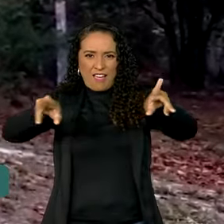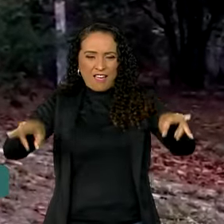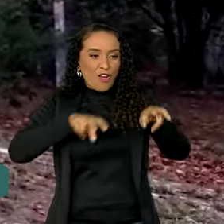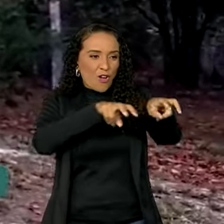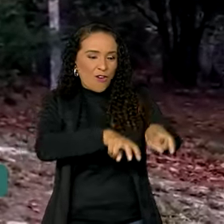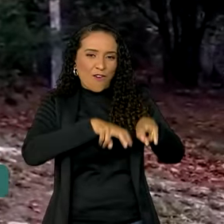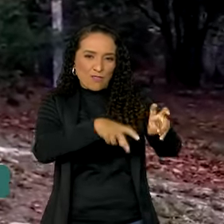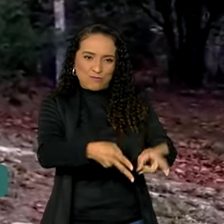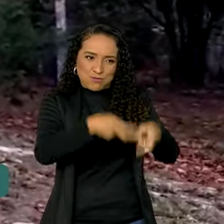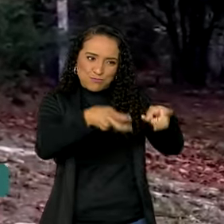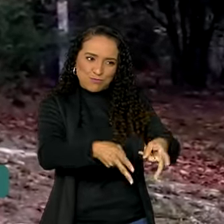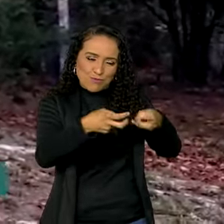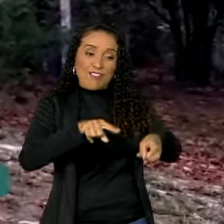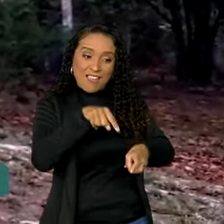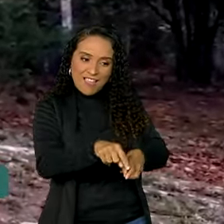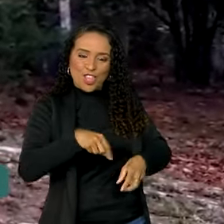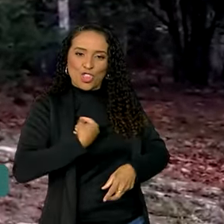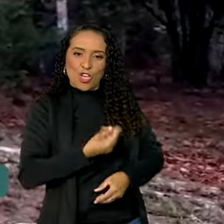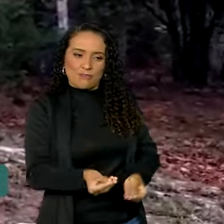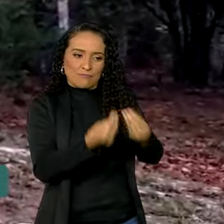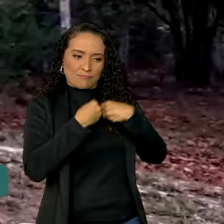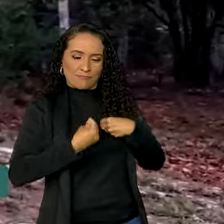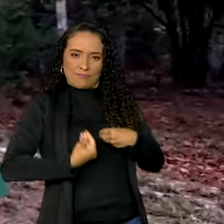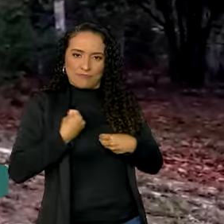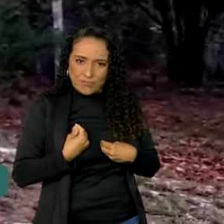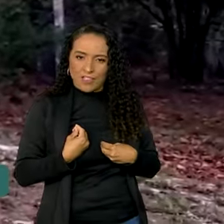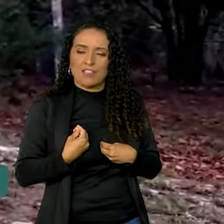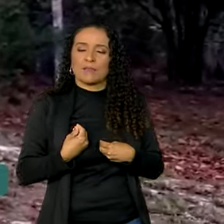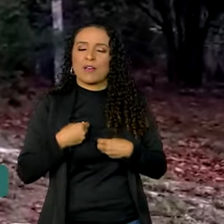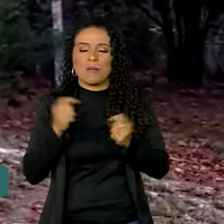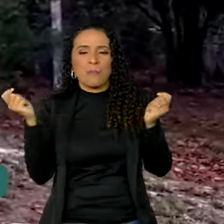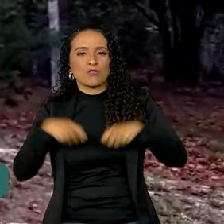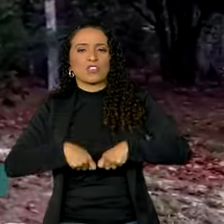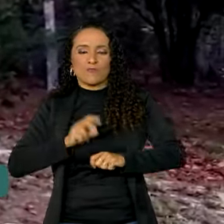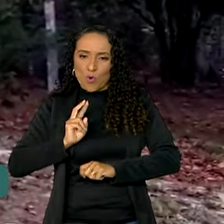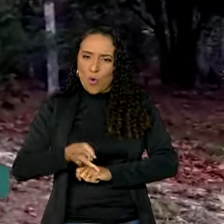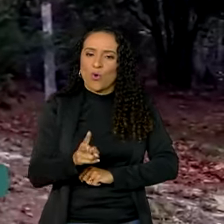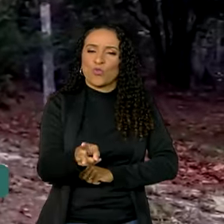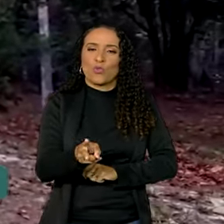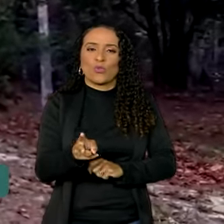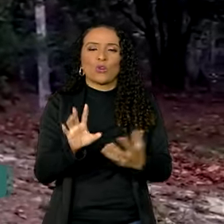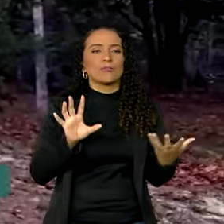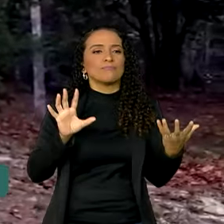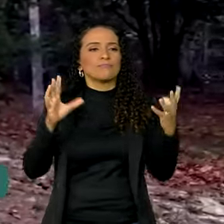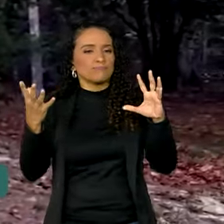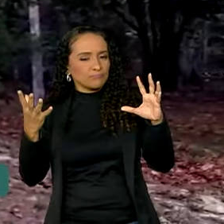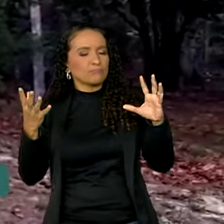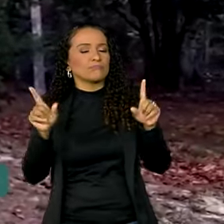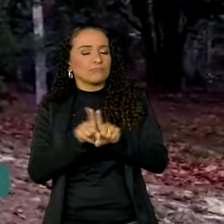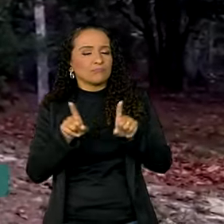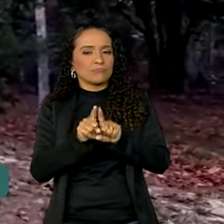agroextrativismo, que é daquilo que nós vivemos e sobrevivemos, e que possamos manter um clima também ainda